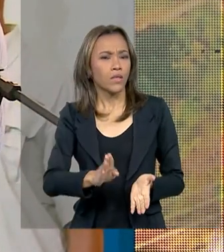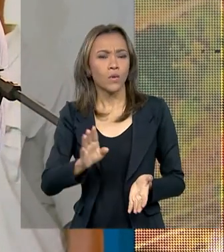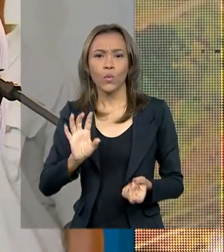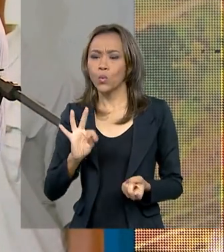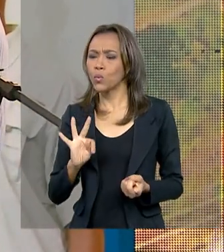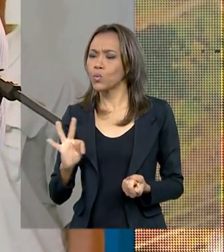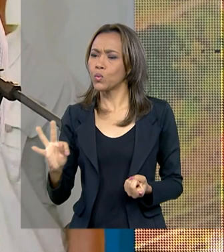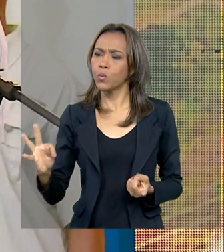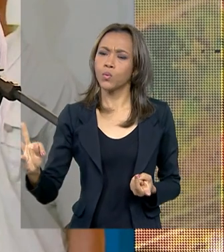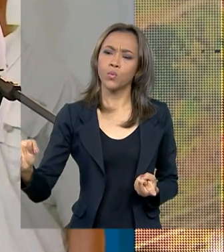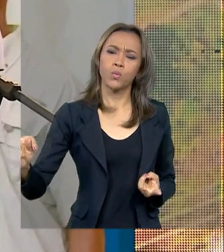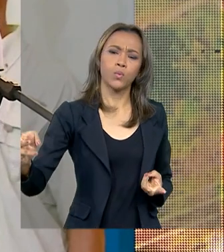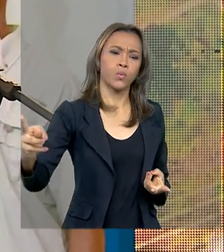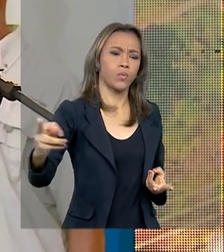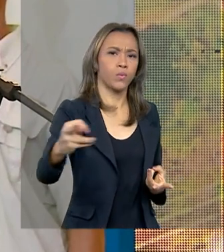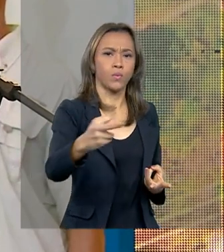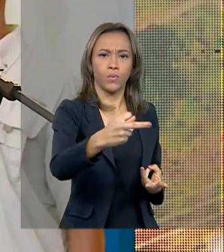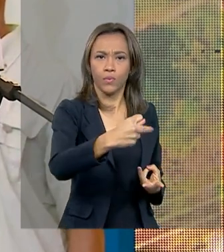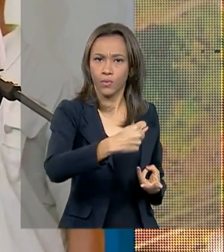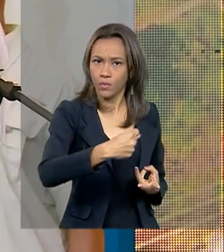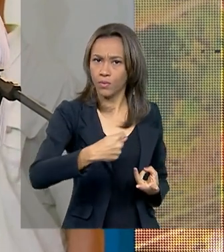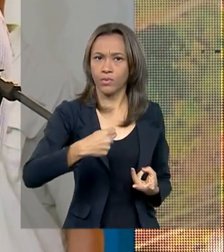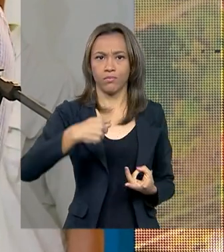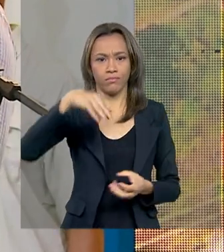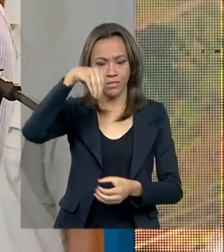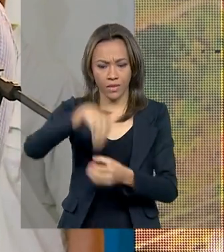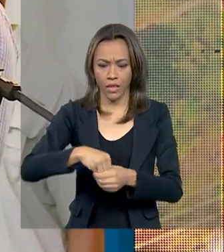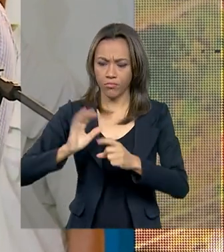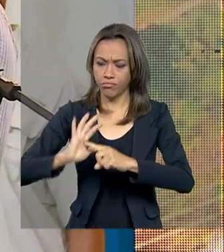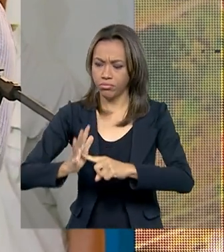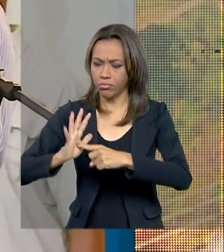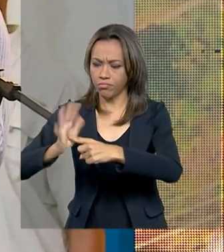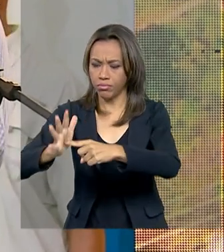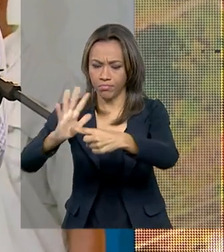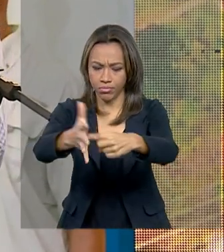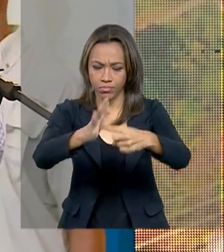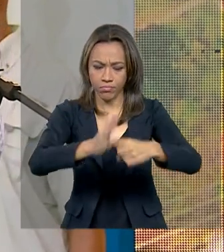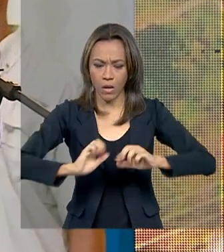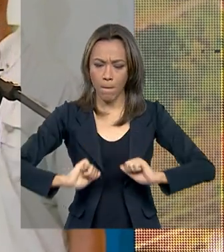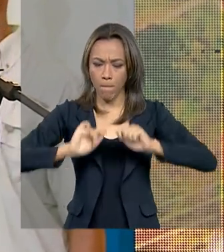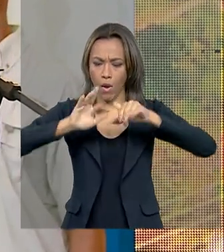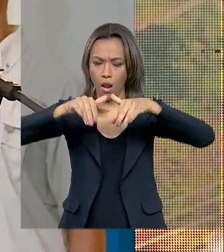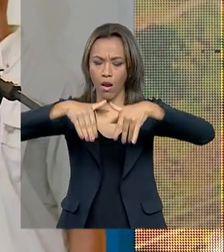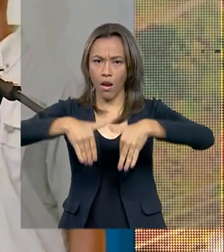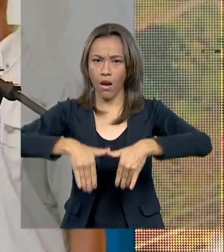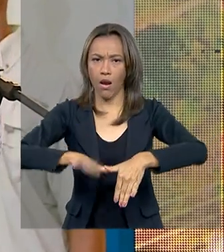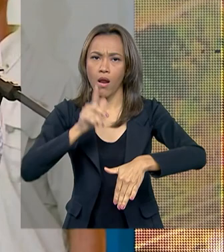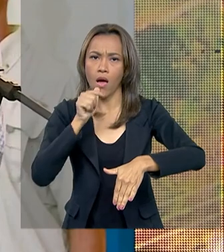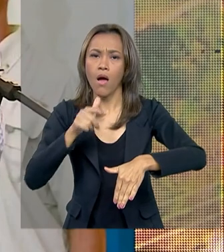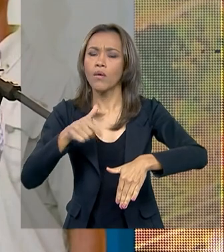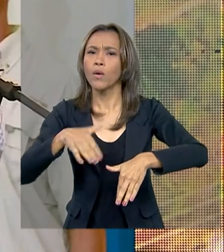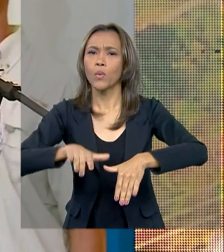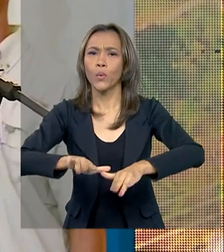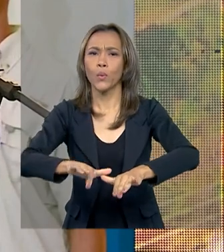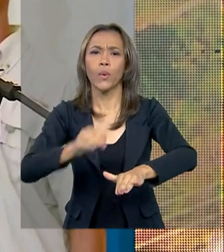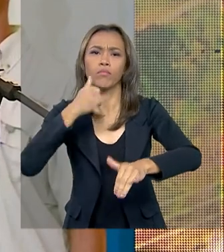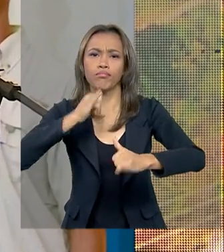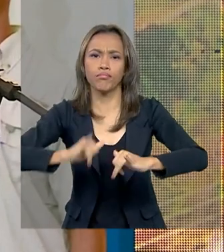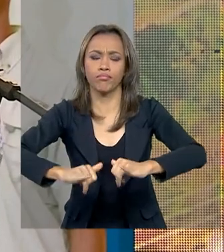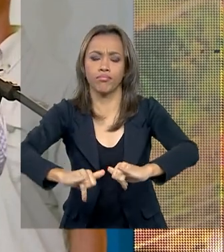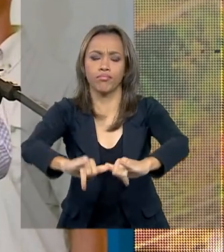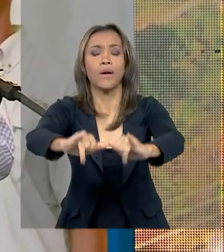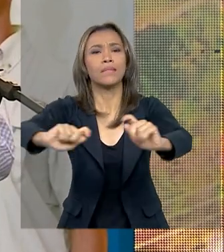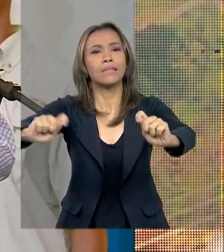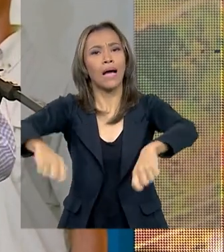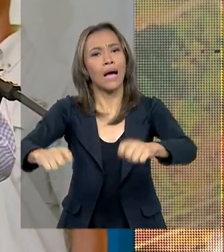unidades geradoras da usina funcionando, simultaneamente, são capazes de suprir 10%